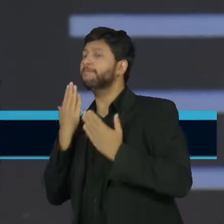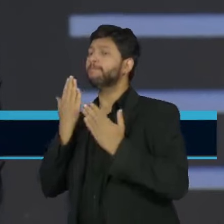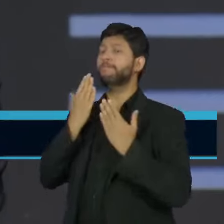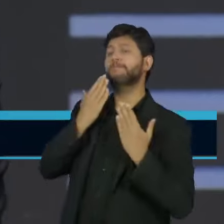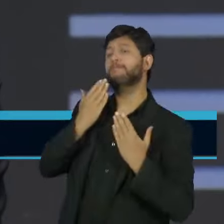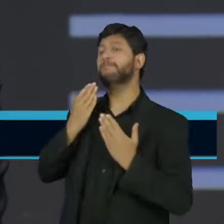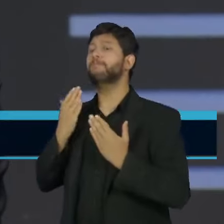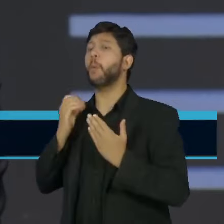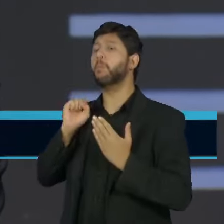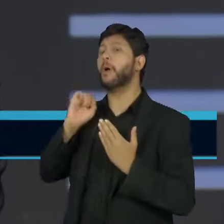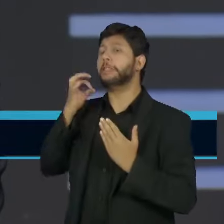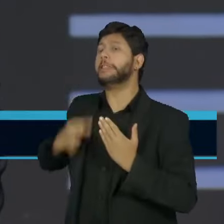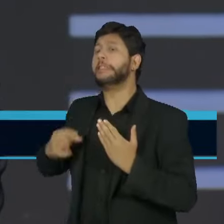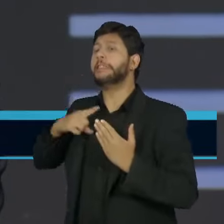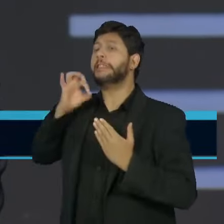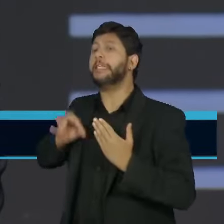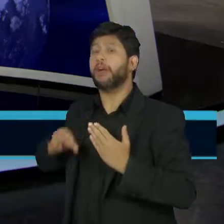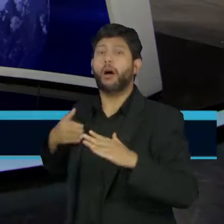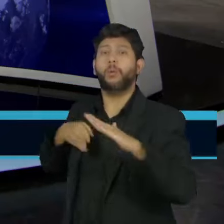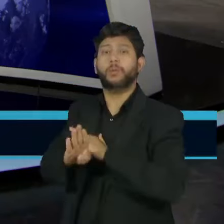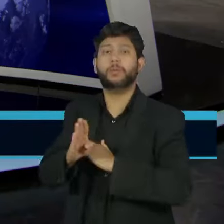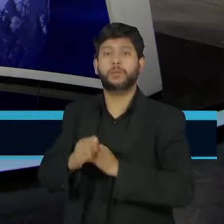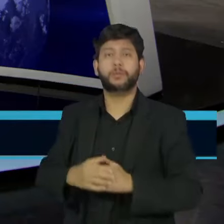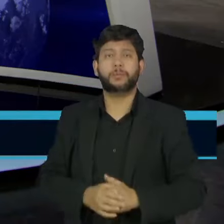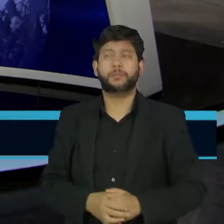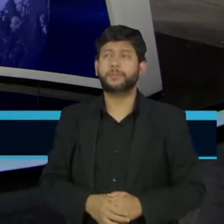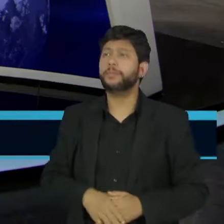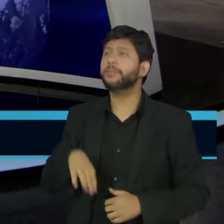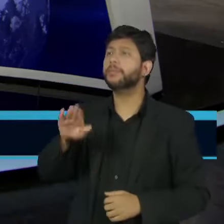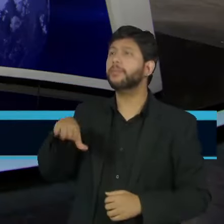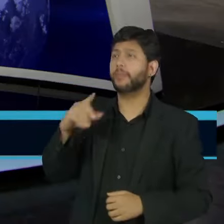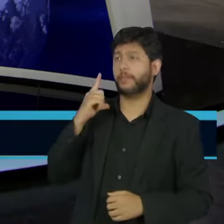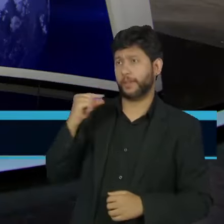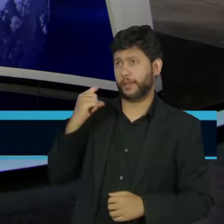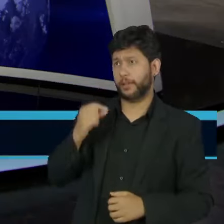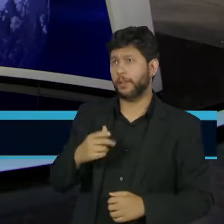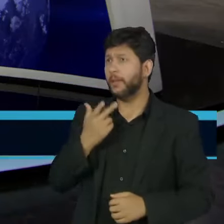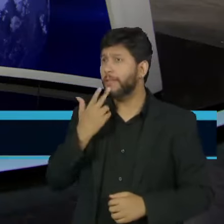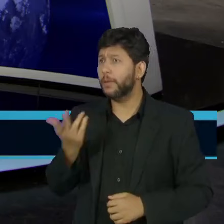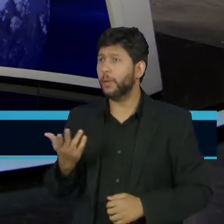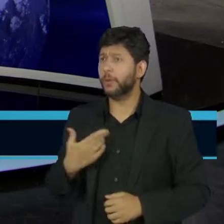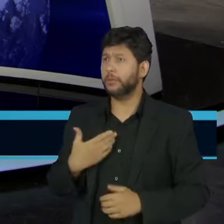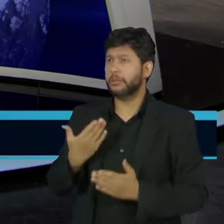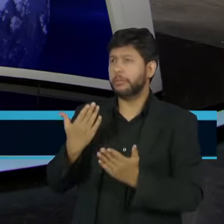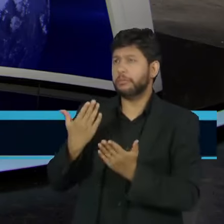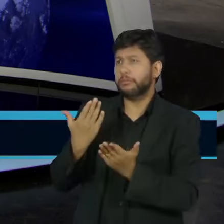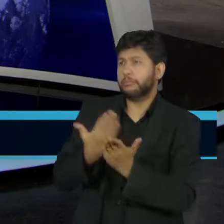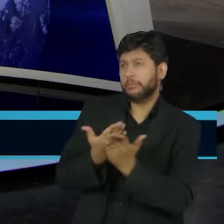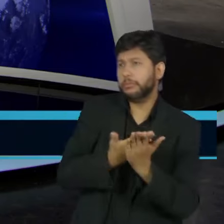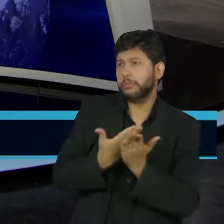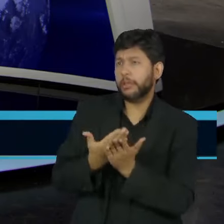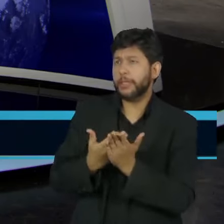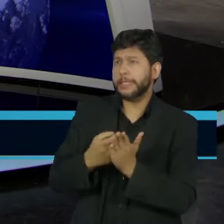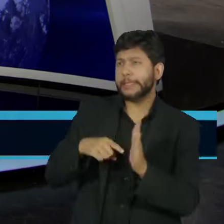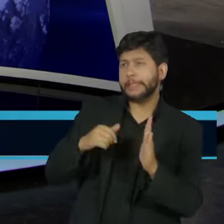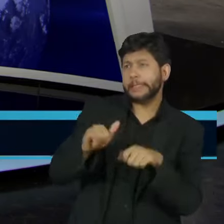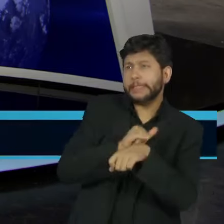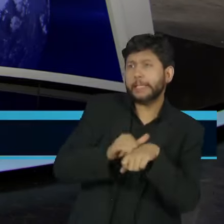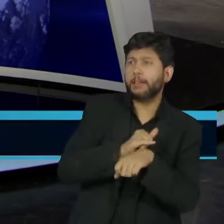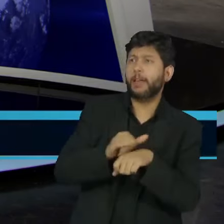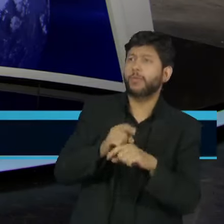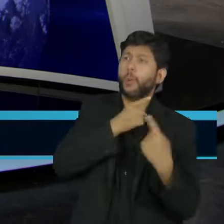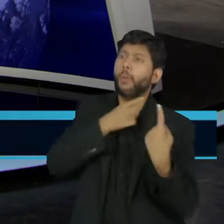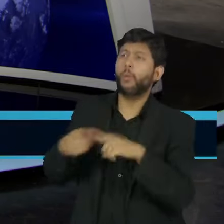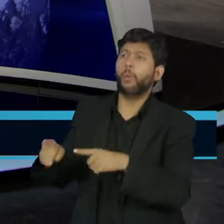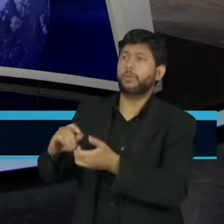tivesse êxito. Agora, Vera, quando Jordi fala em estudar estratégia contra abusos do Supremo, que tipo de